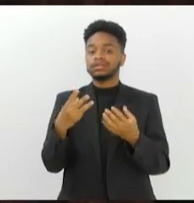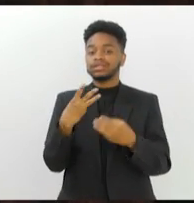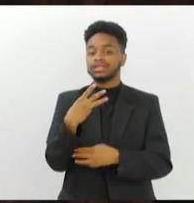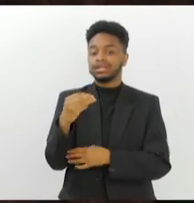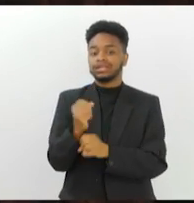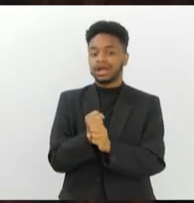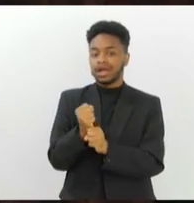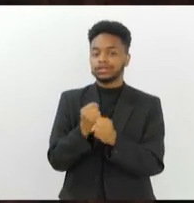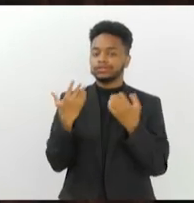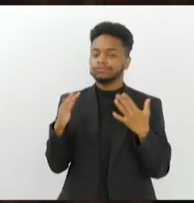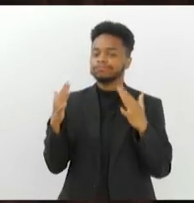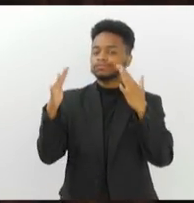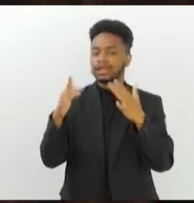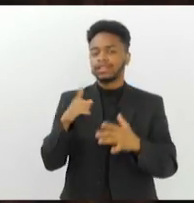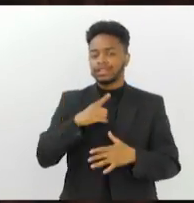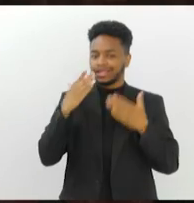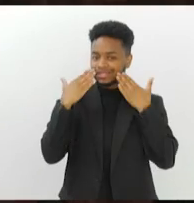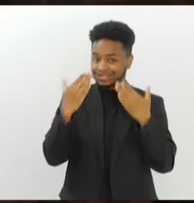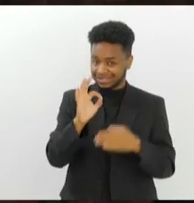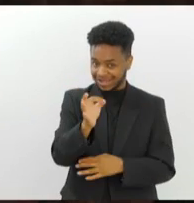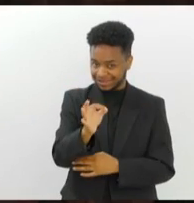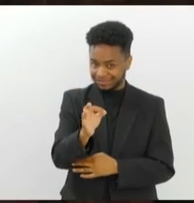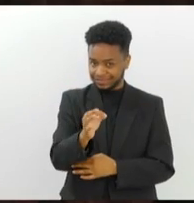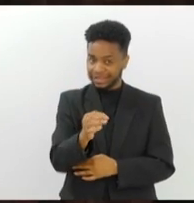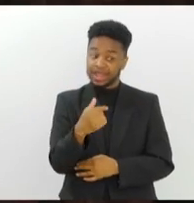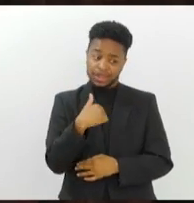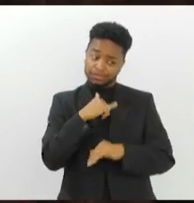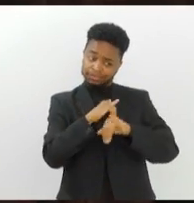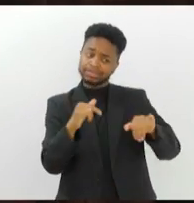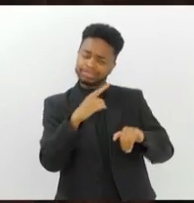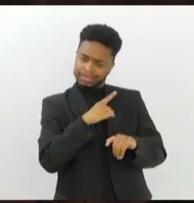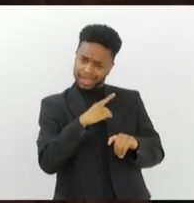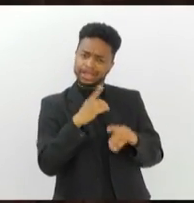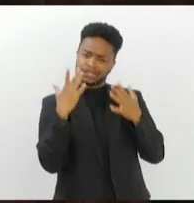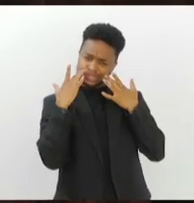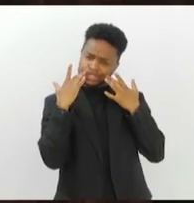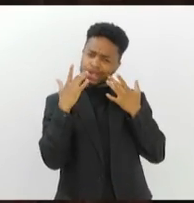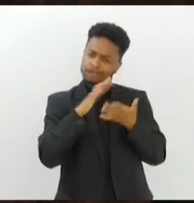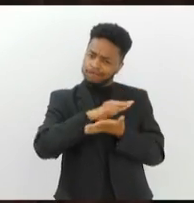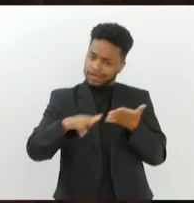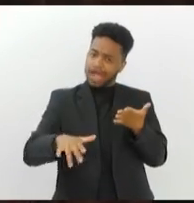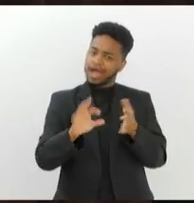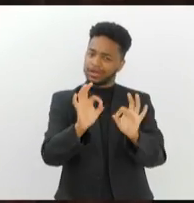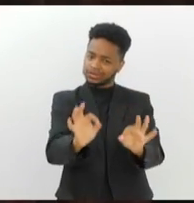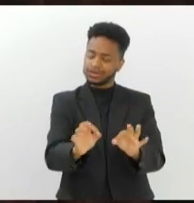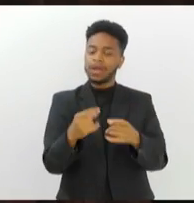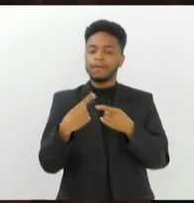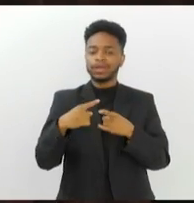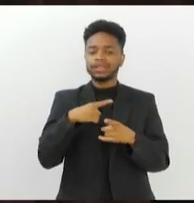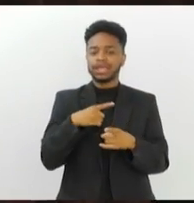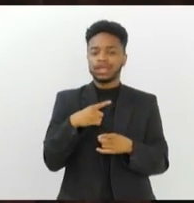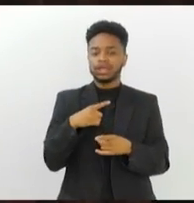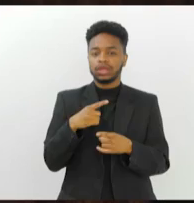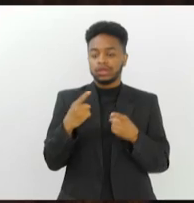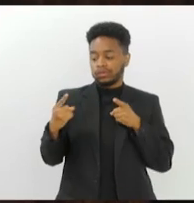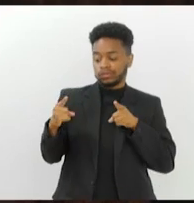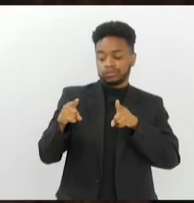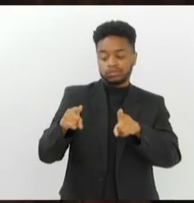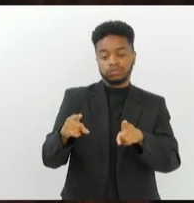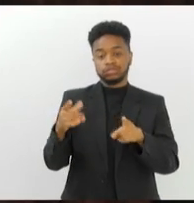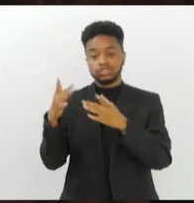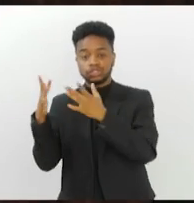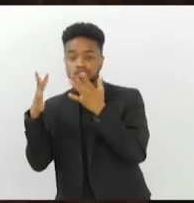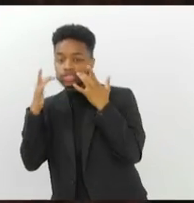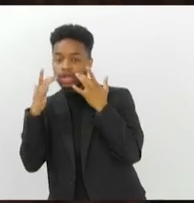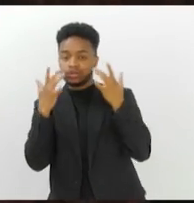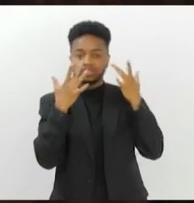espetáculo pela frente aí, né, Álvaro? Vou dizer que tem espetáculos. Foi ótimo, porque estamos com uma dupla temporada. Nós recebemos